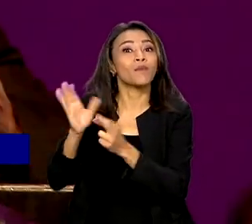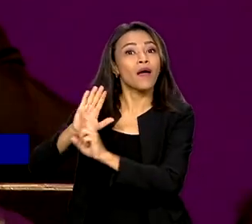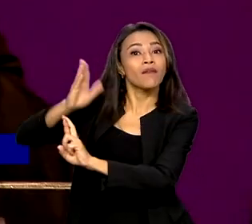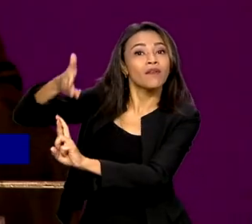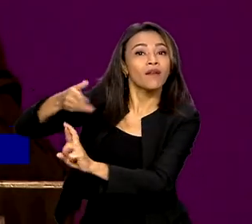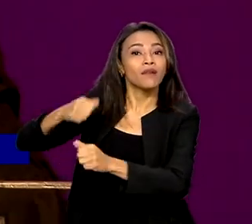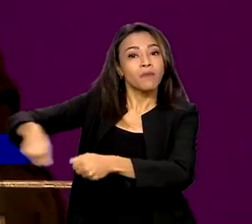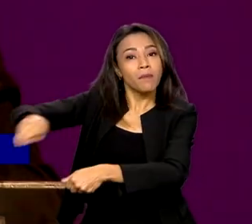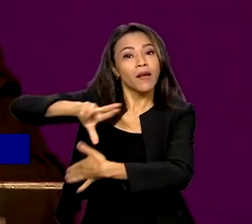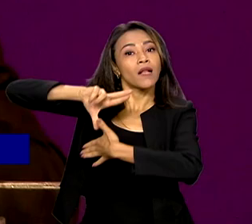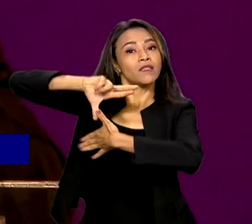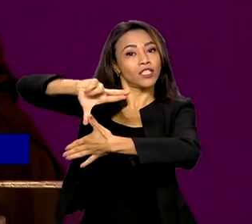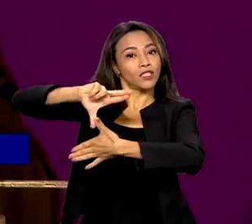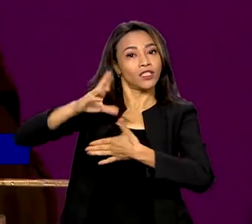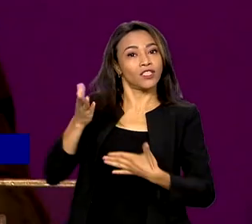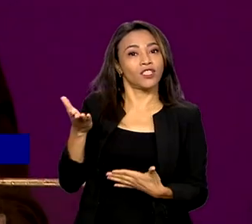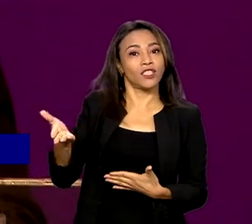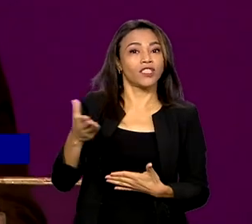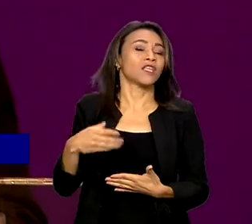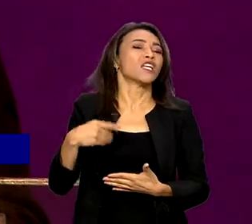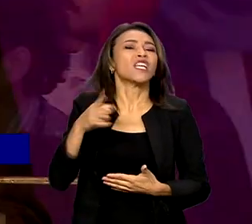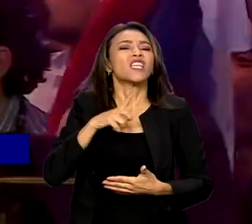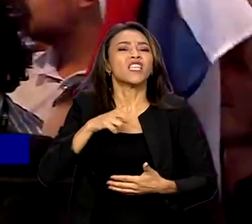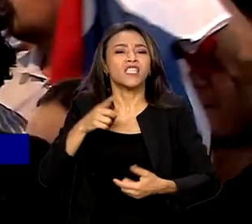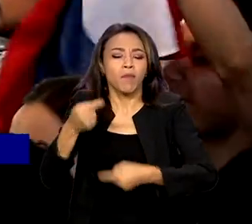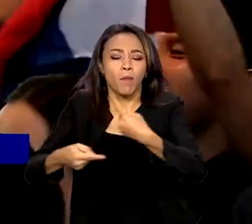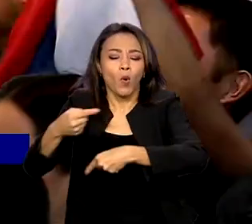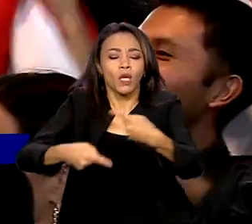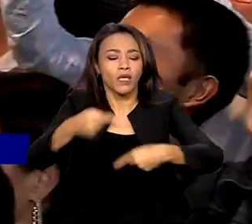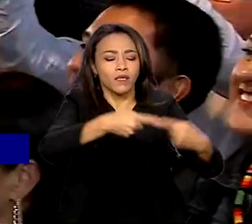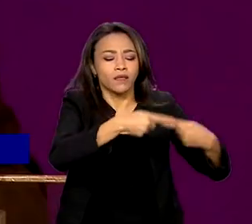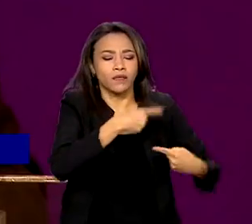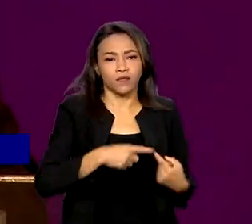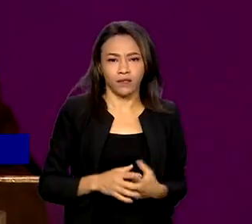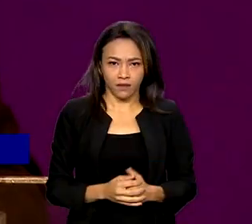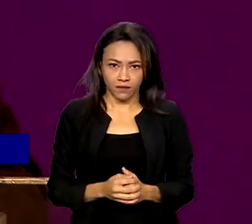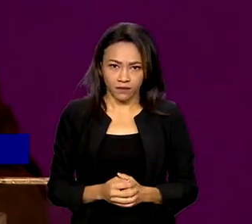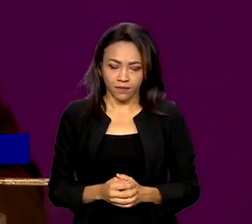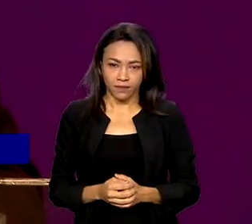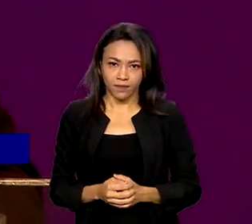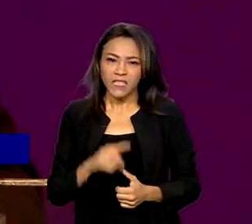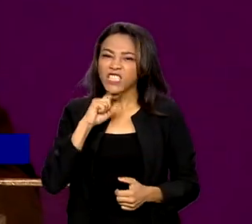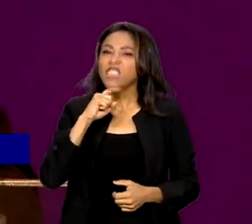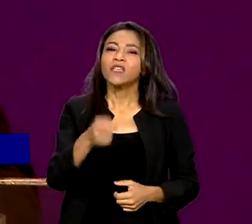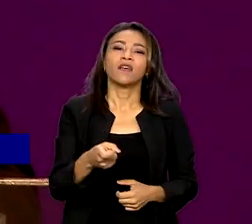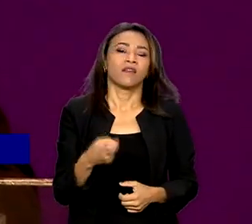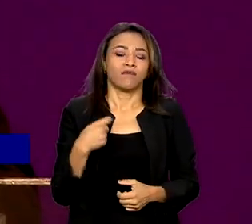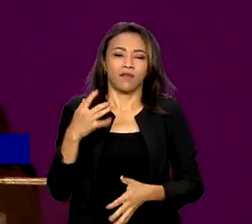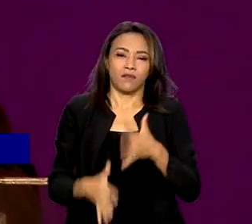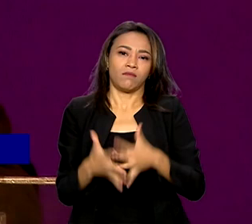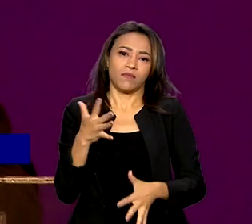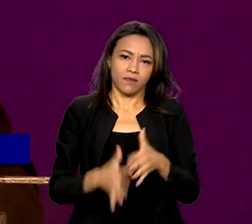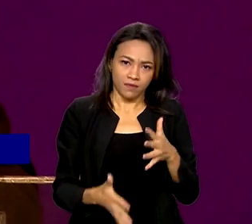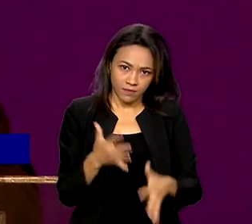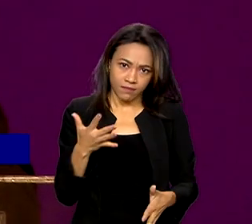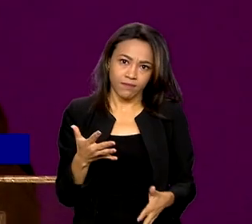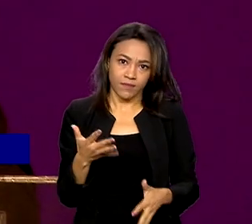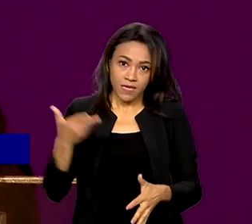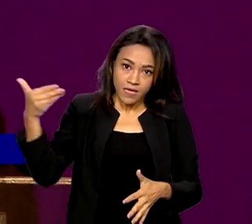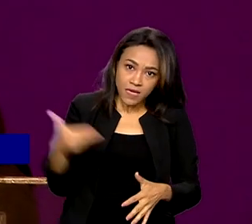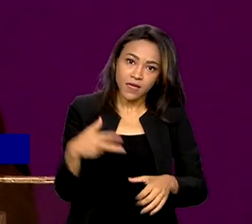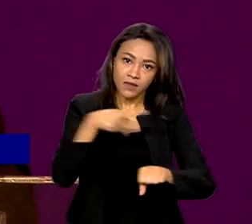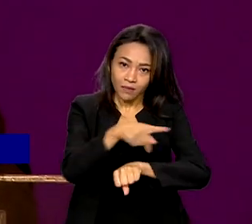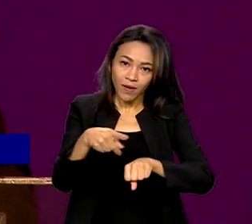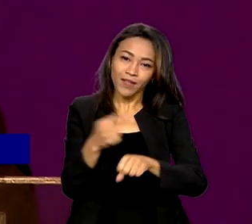uma América Latina politizada. Ninguém vai impedir que esse país